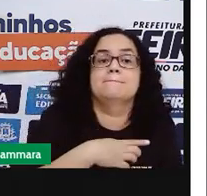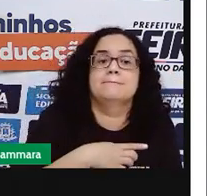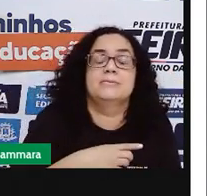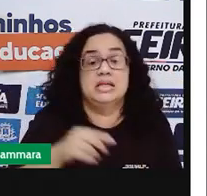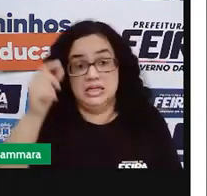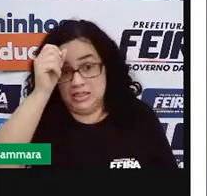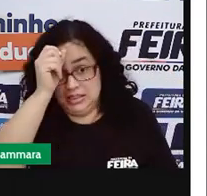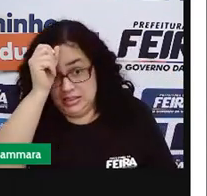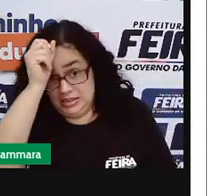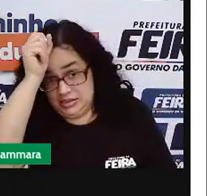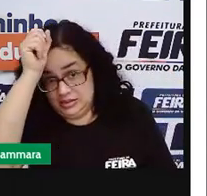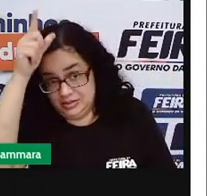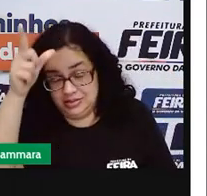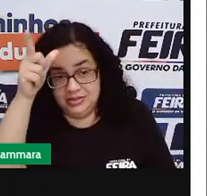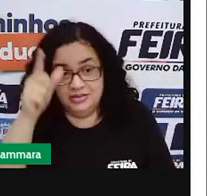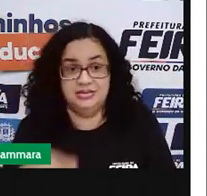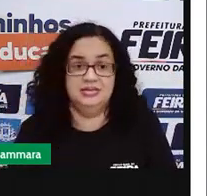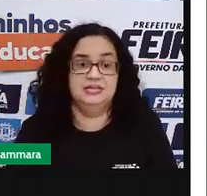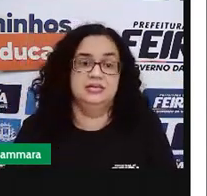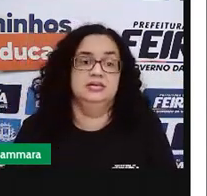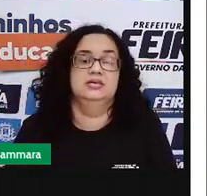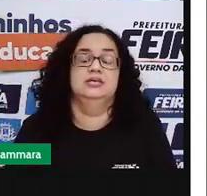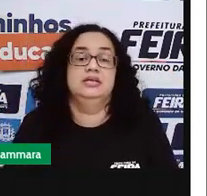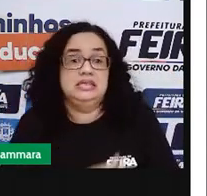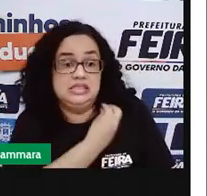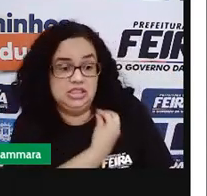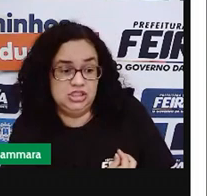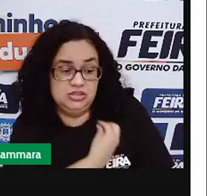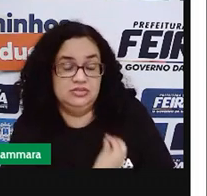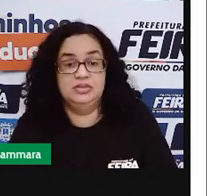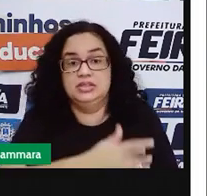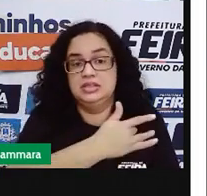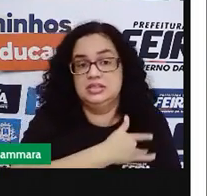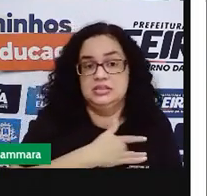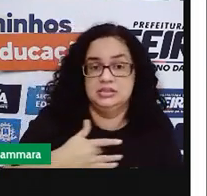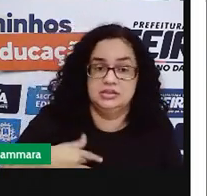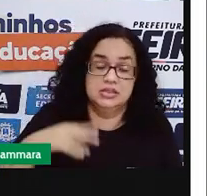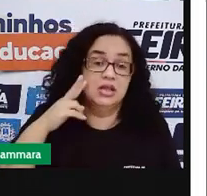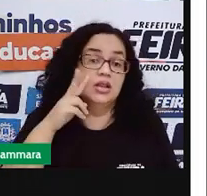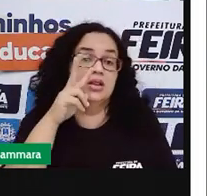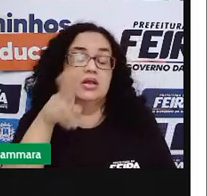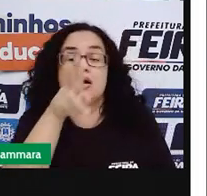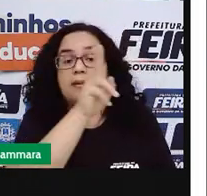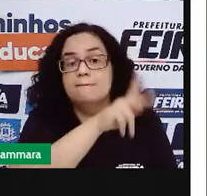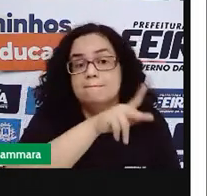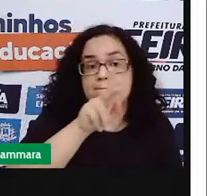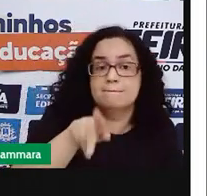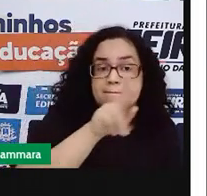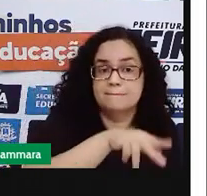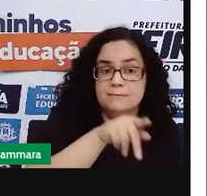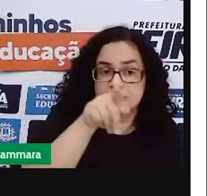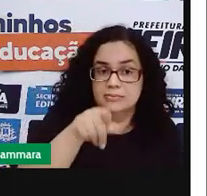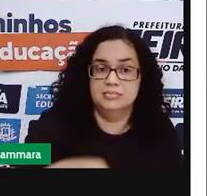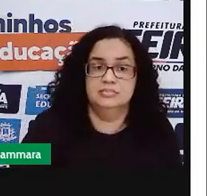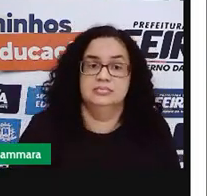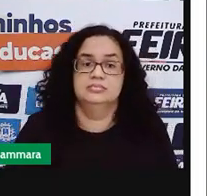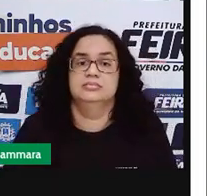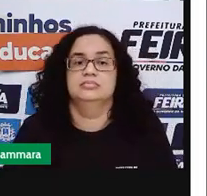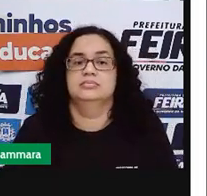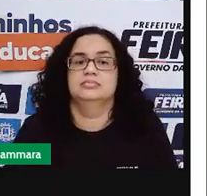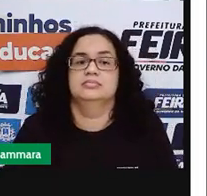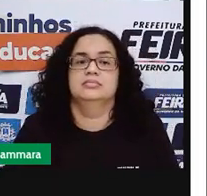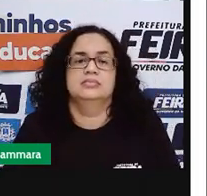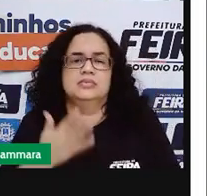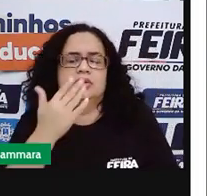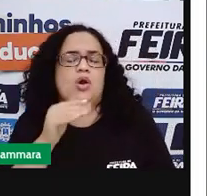uma ideia, de uma ideia de vida saudável. Olha só o que a Pró trouxe. Olha que